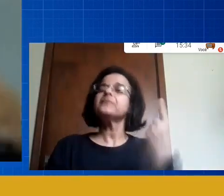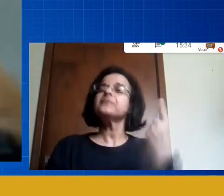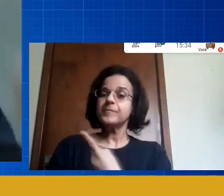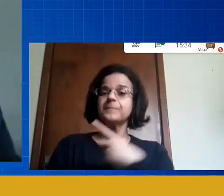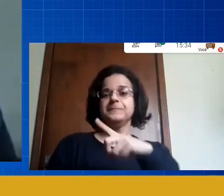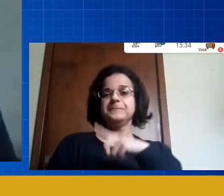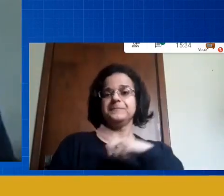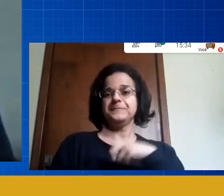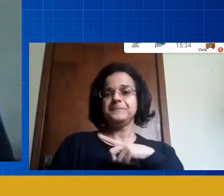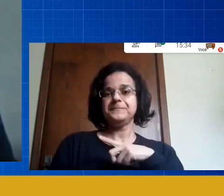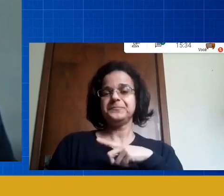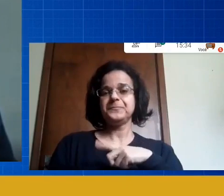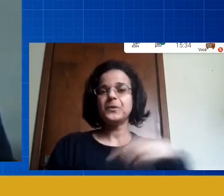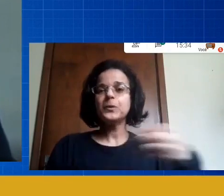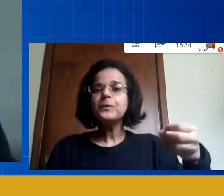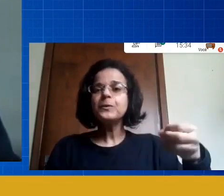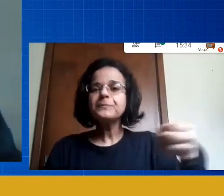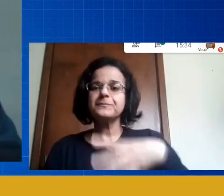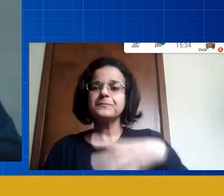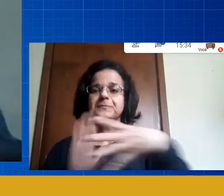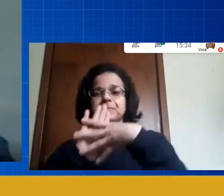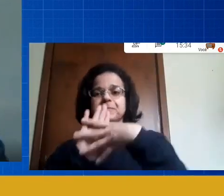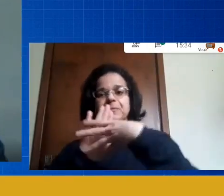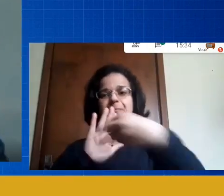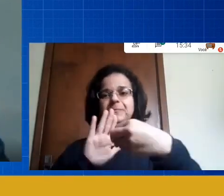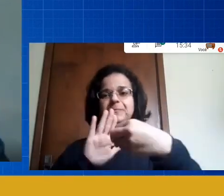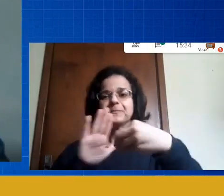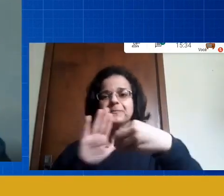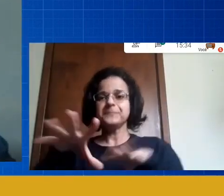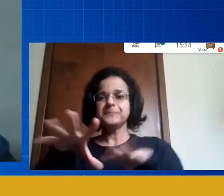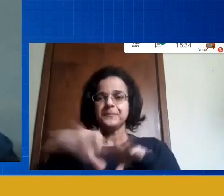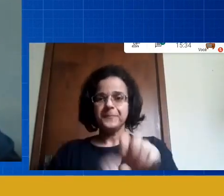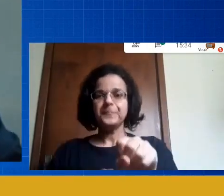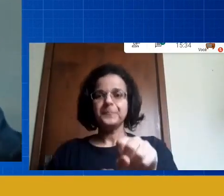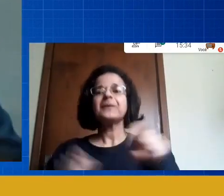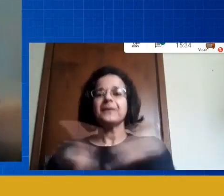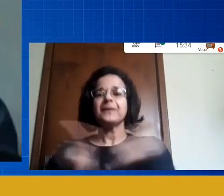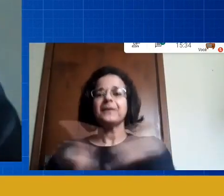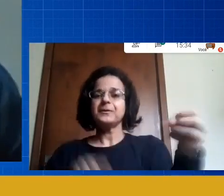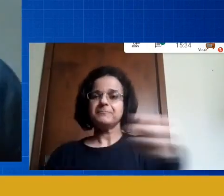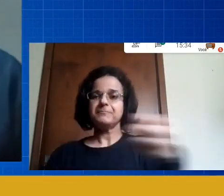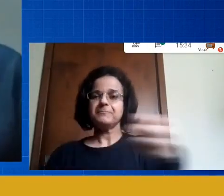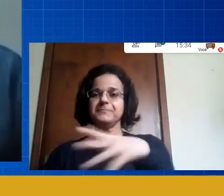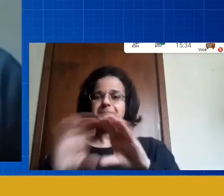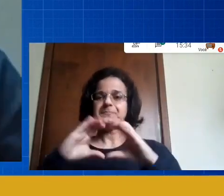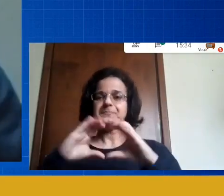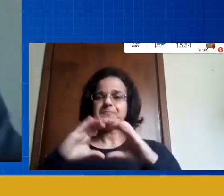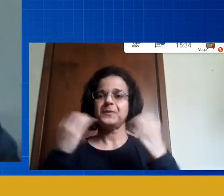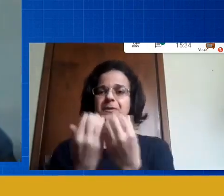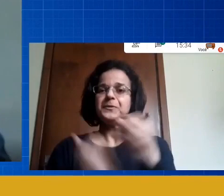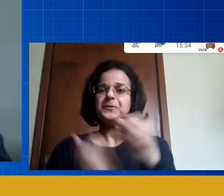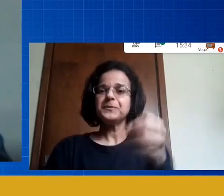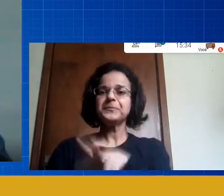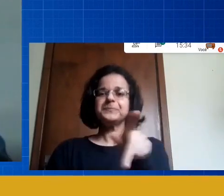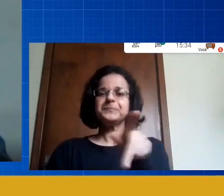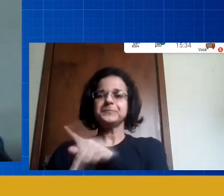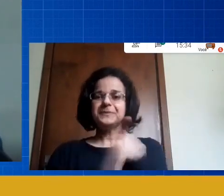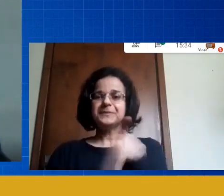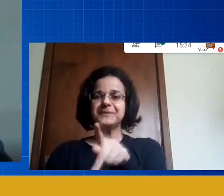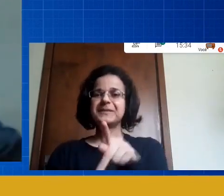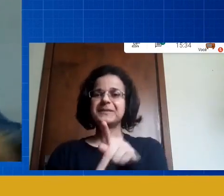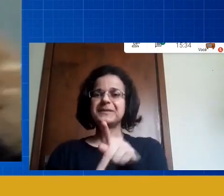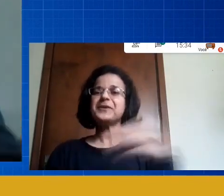novos modelos de formação novos congressos novos professores novos youtubers